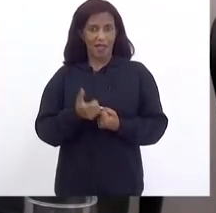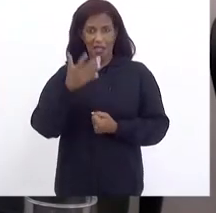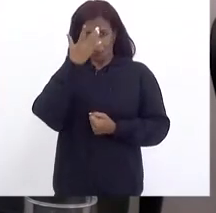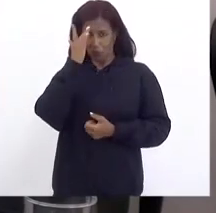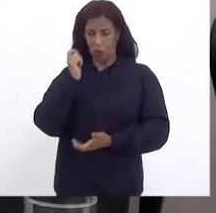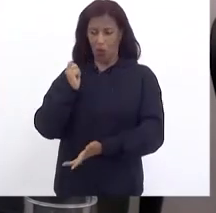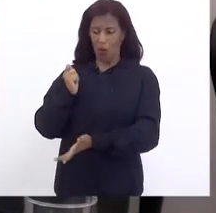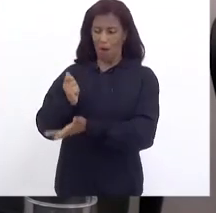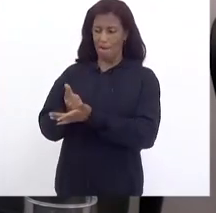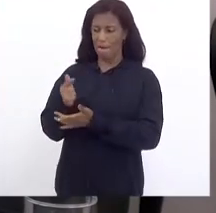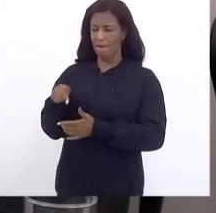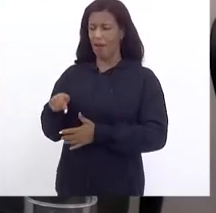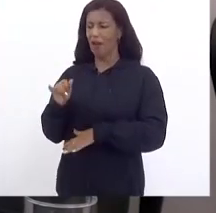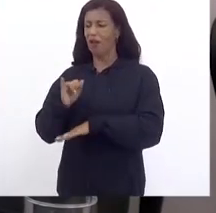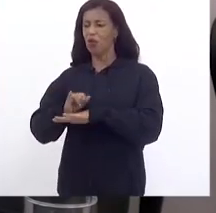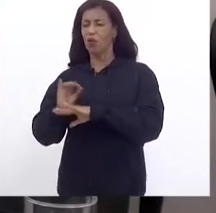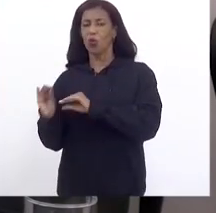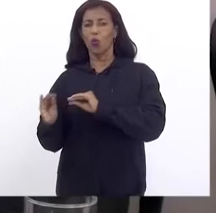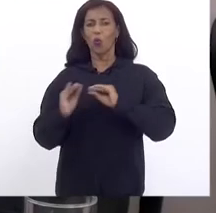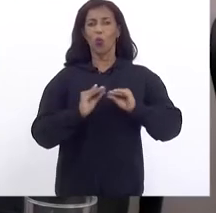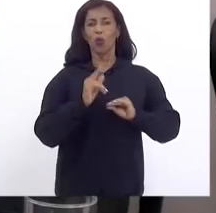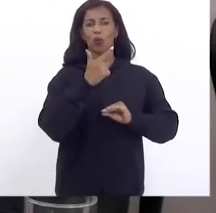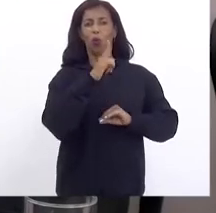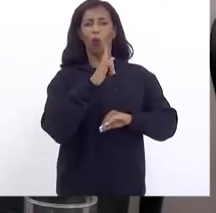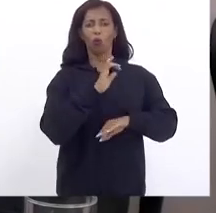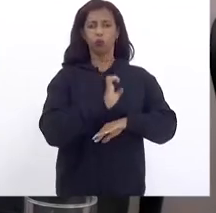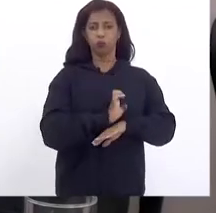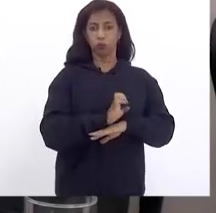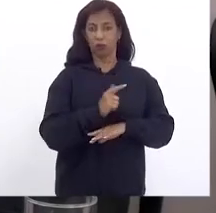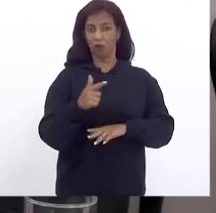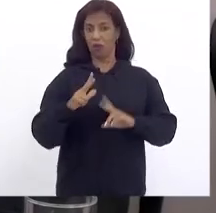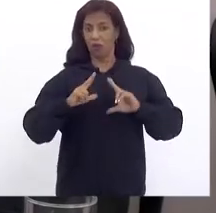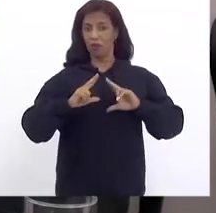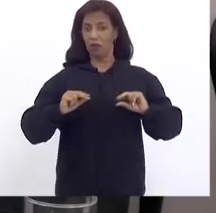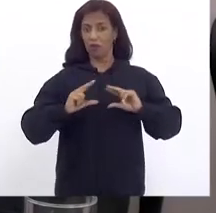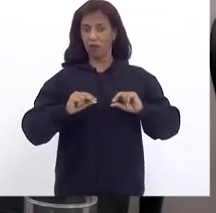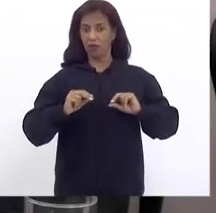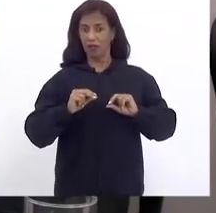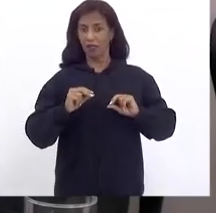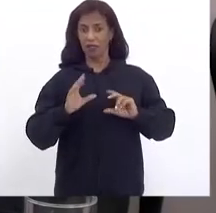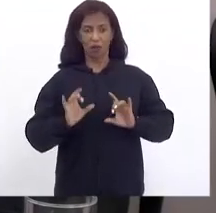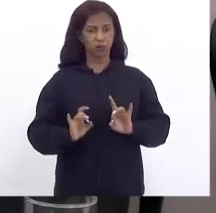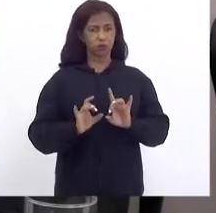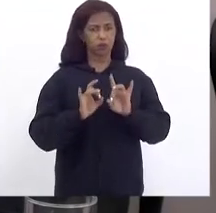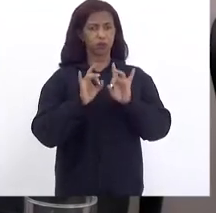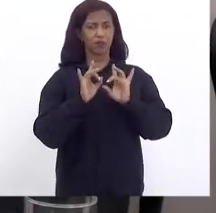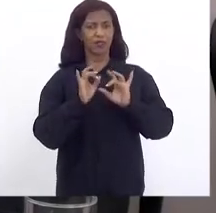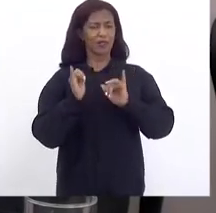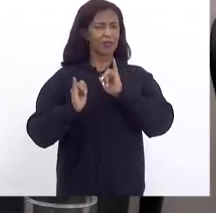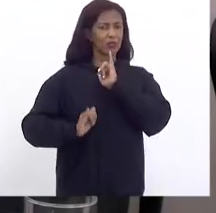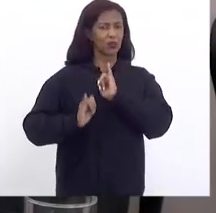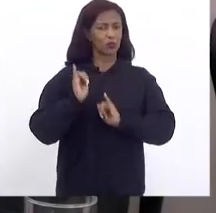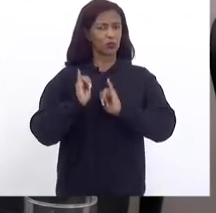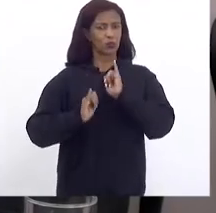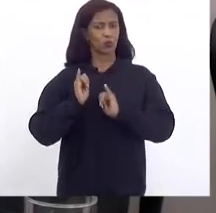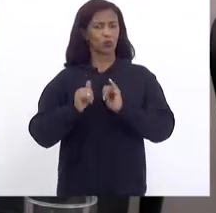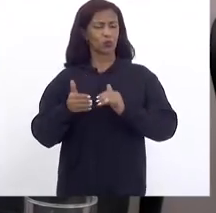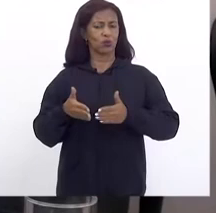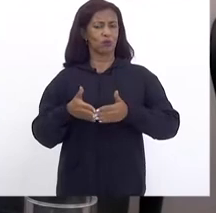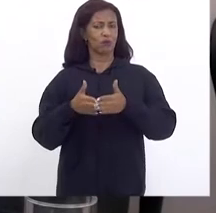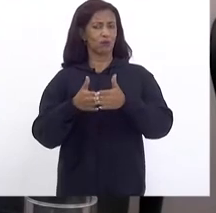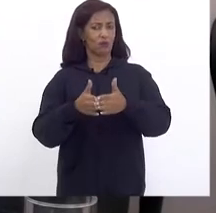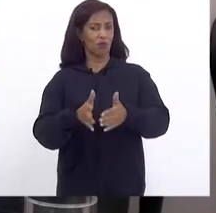Rio de Janeiro E dessa forma Santa Catarina Por exemplo Se especializou Na indústria naval Quando a gente